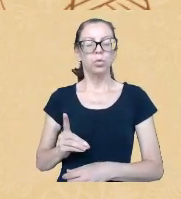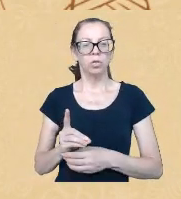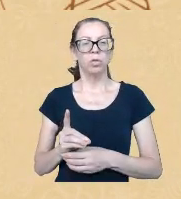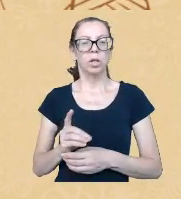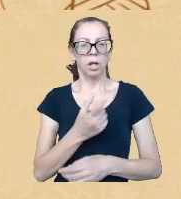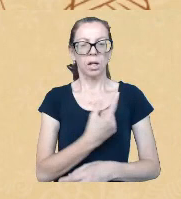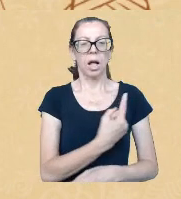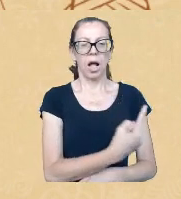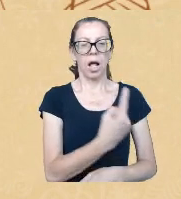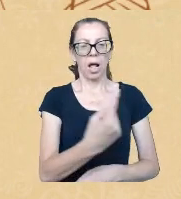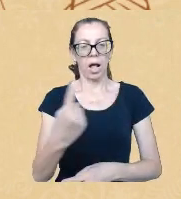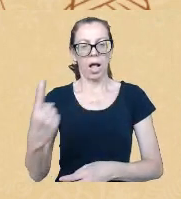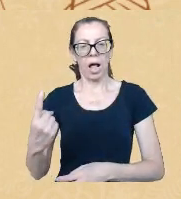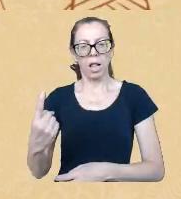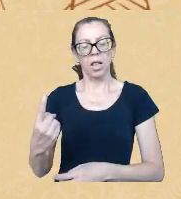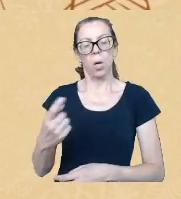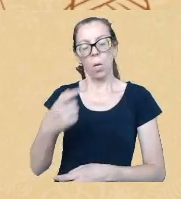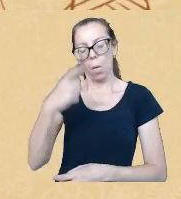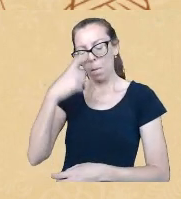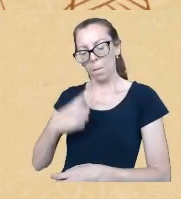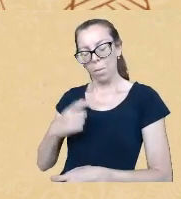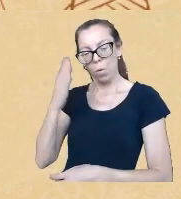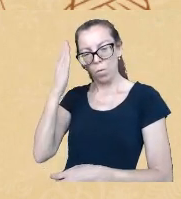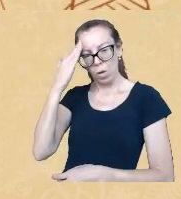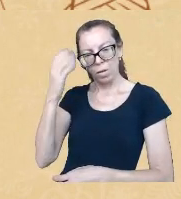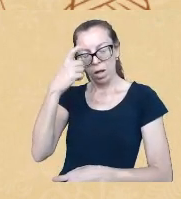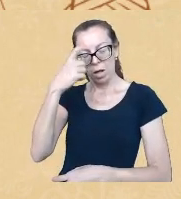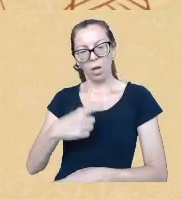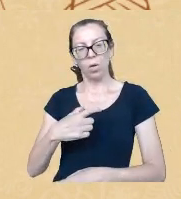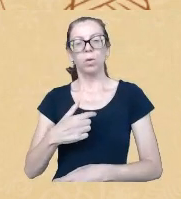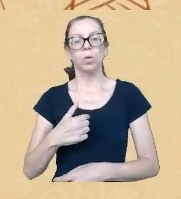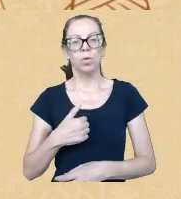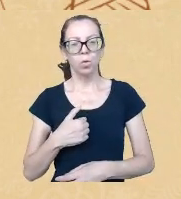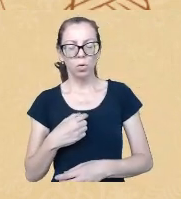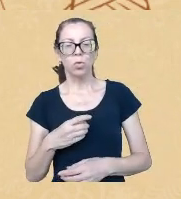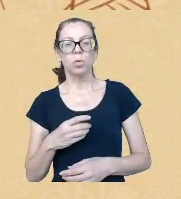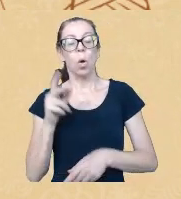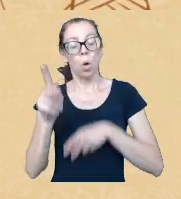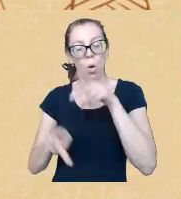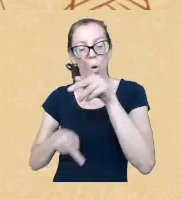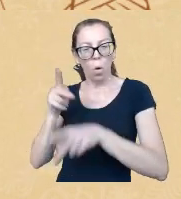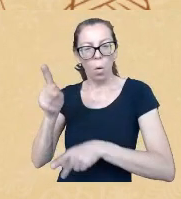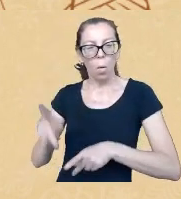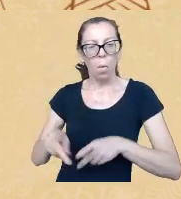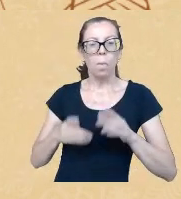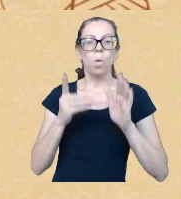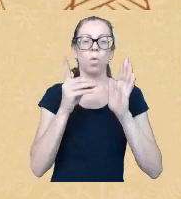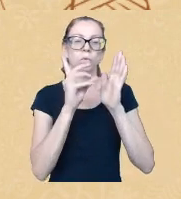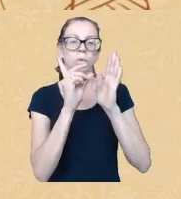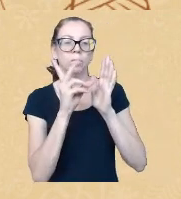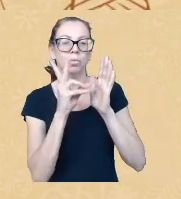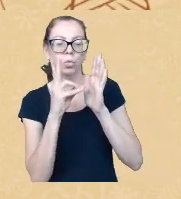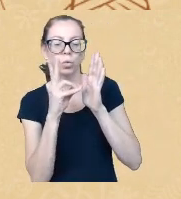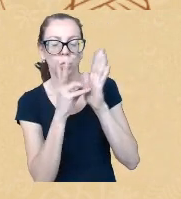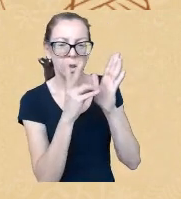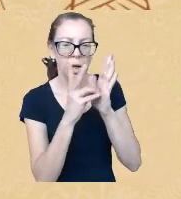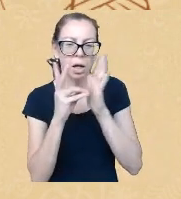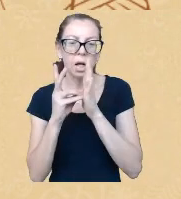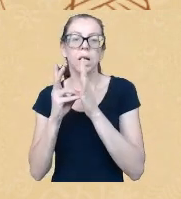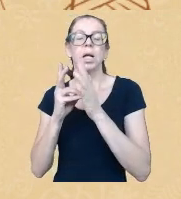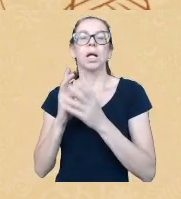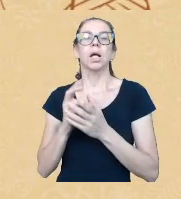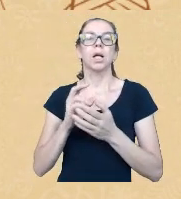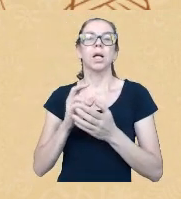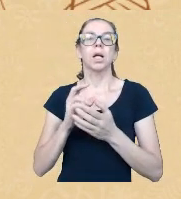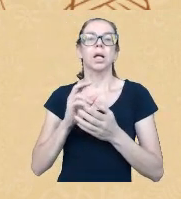se reconhecer então é o povo terena que tem autonomia para definir quem é terena o povo guarani que define quem é guarani e assim por